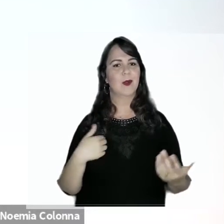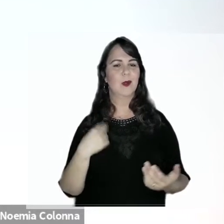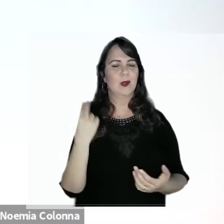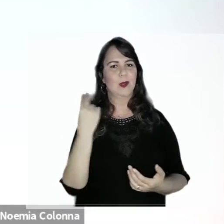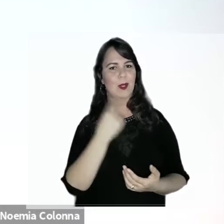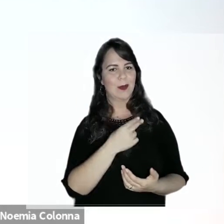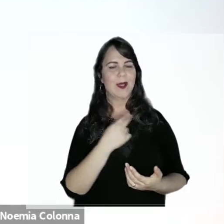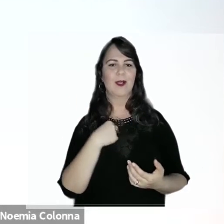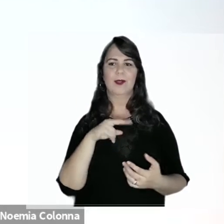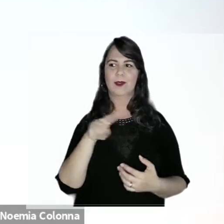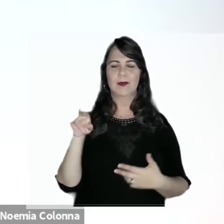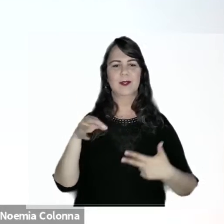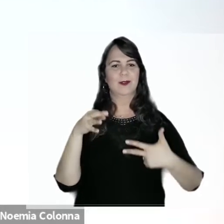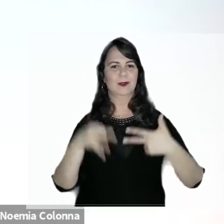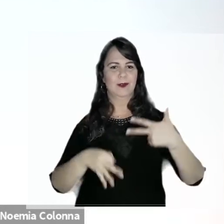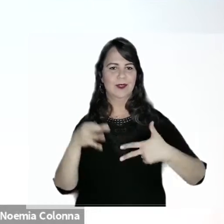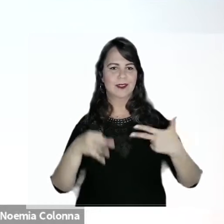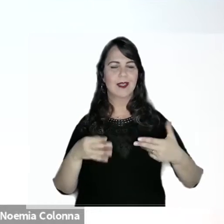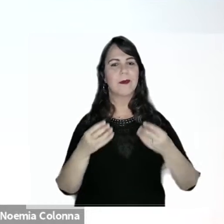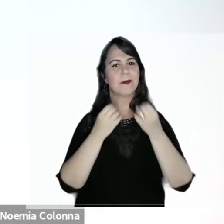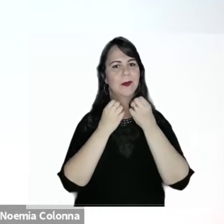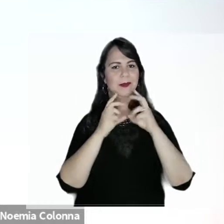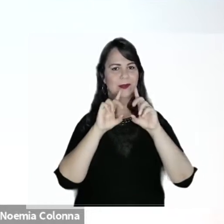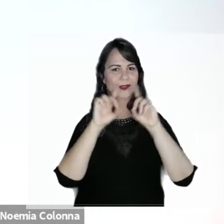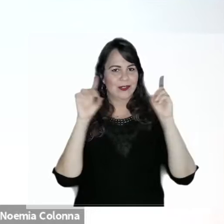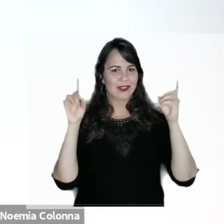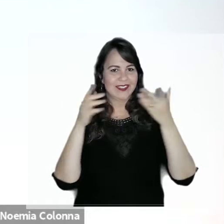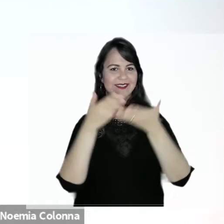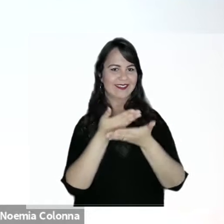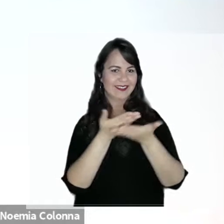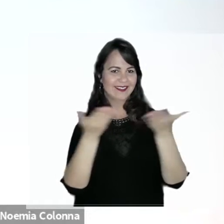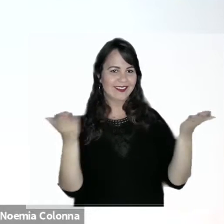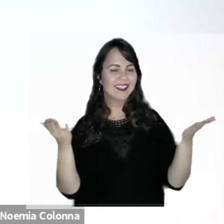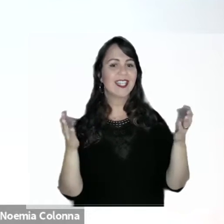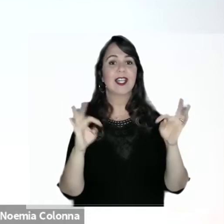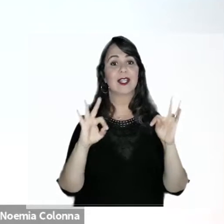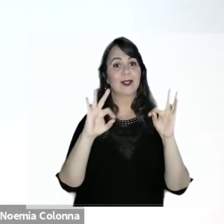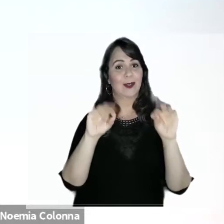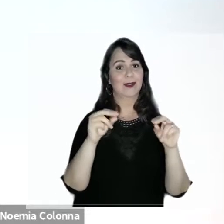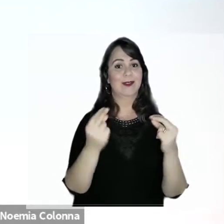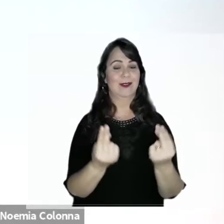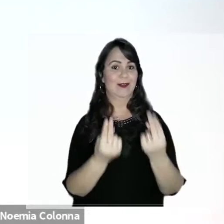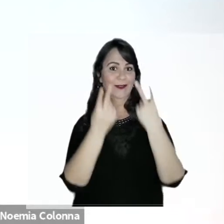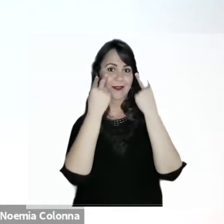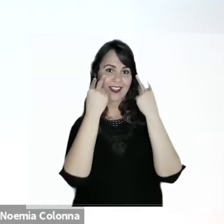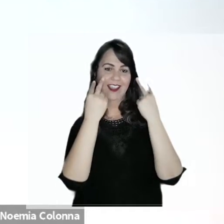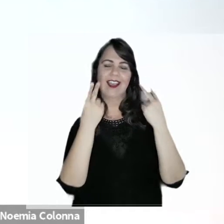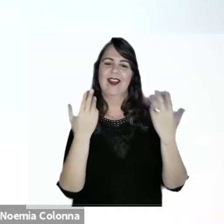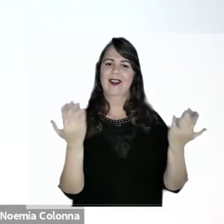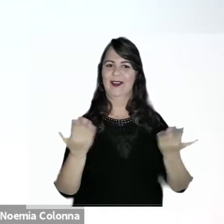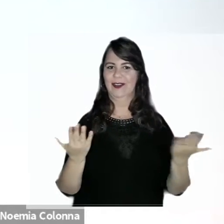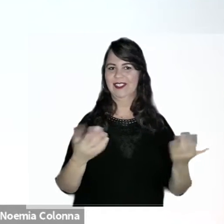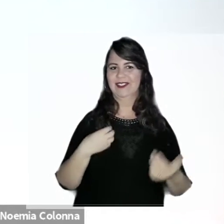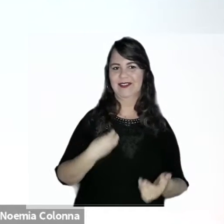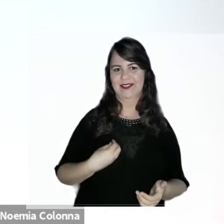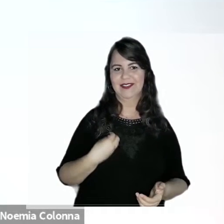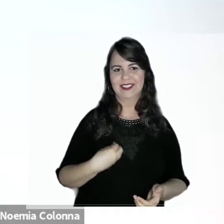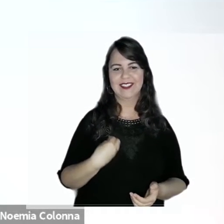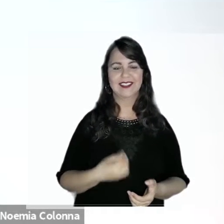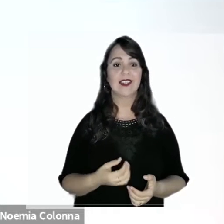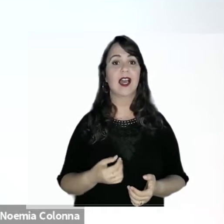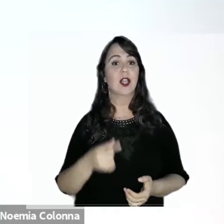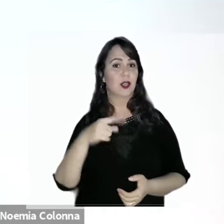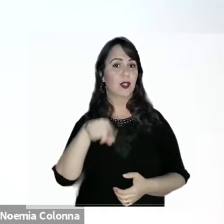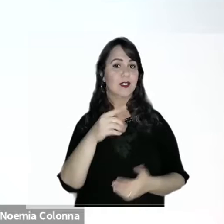escola, dou um bom dia às autoridades participantes e a todas e todos que nos assistem neste